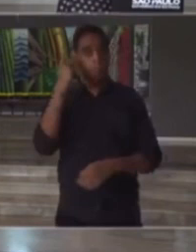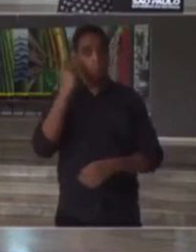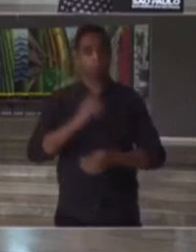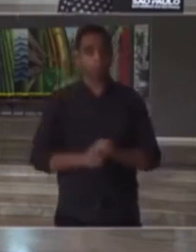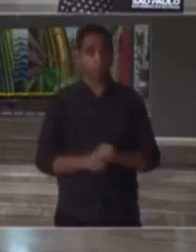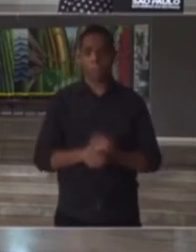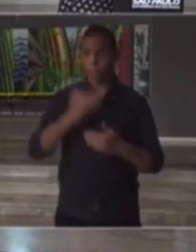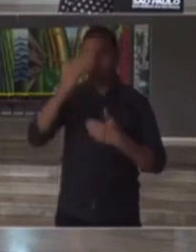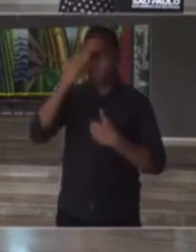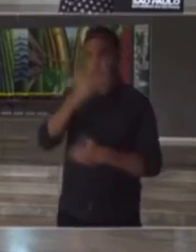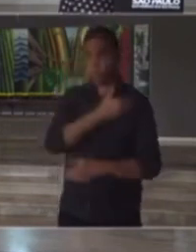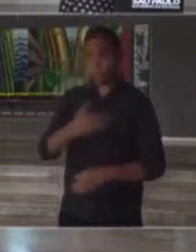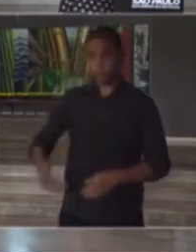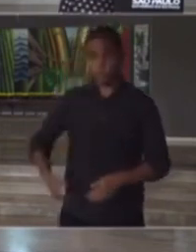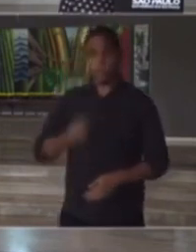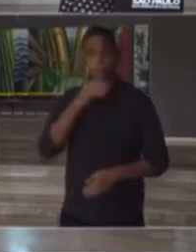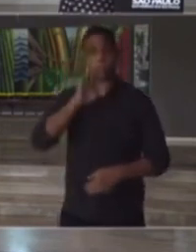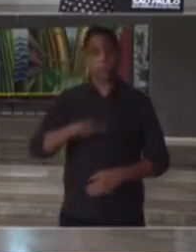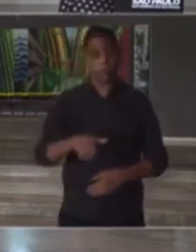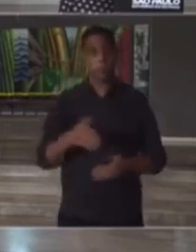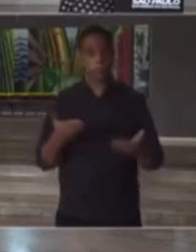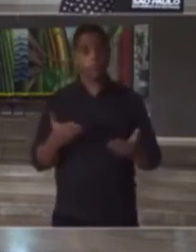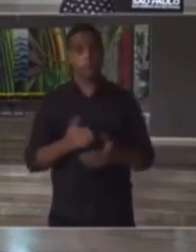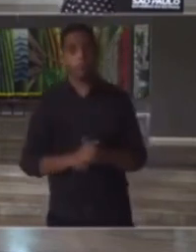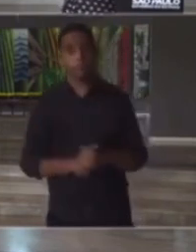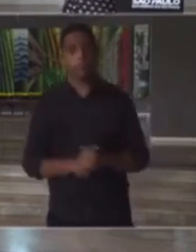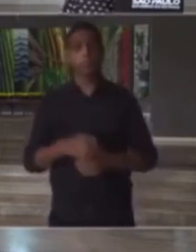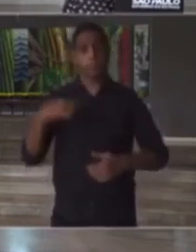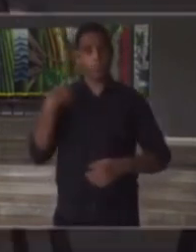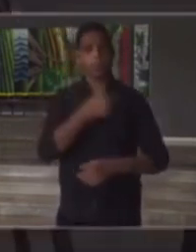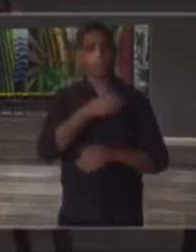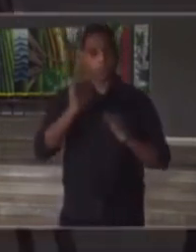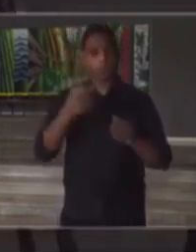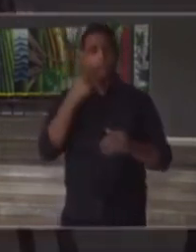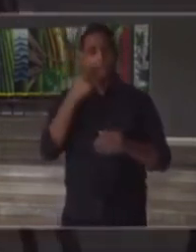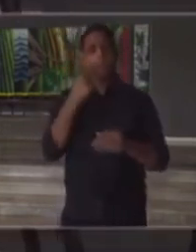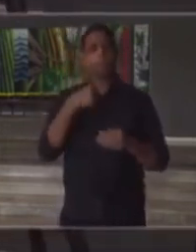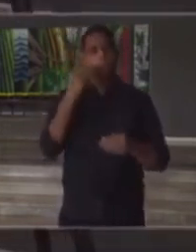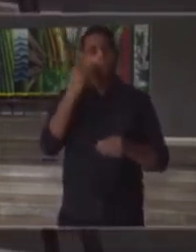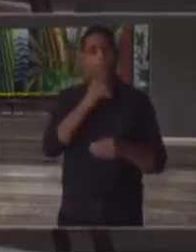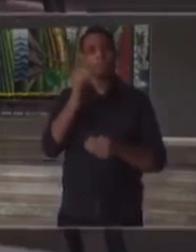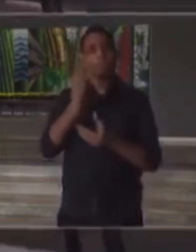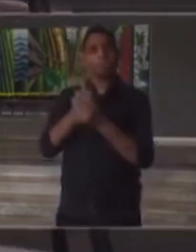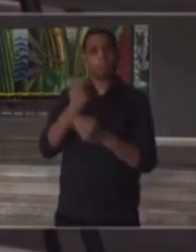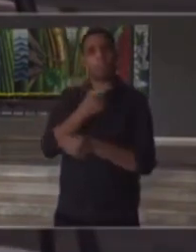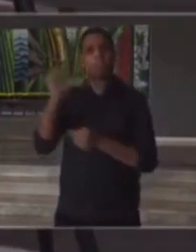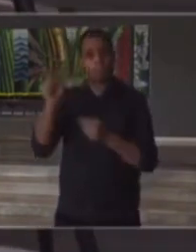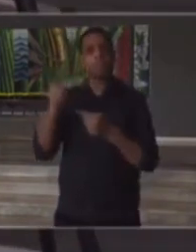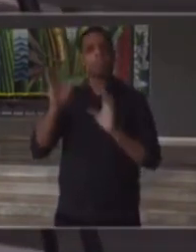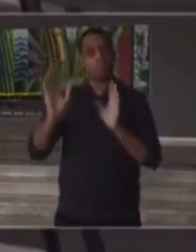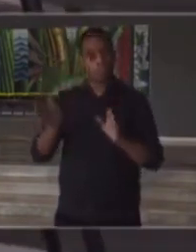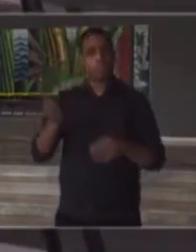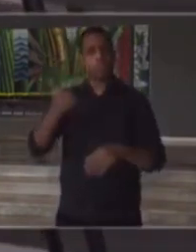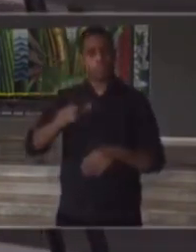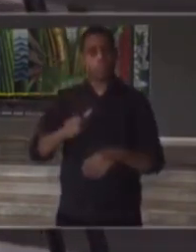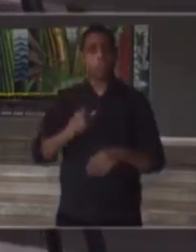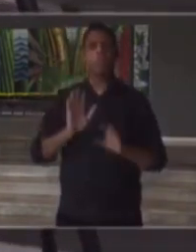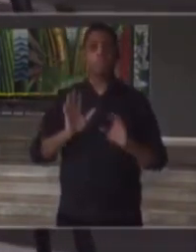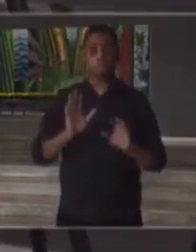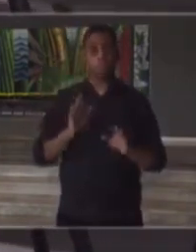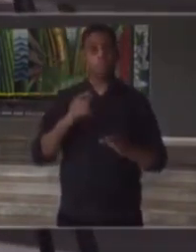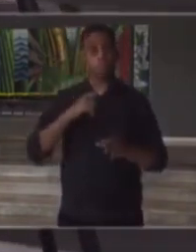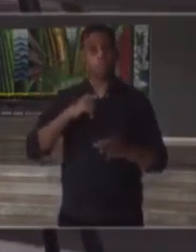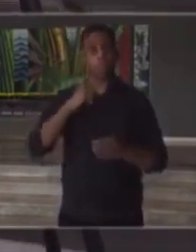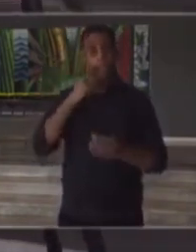Obrigado, governador. Boa tarde. Bom, nós estamos sim recorrendo das decisões, mas um detalhe importante, sobre esta mesma